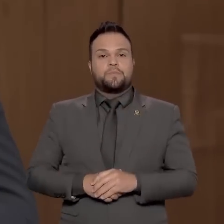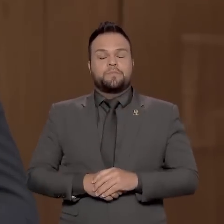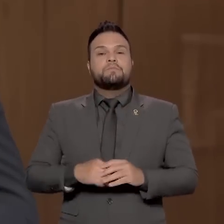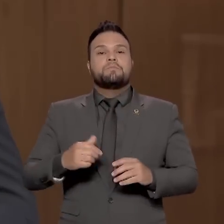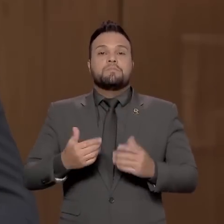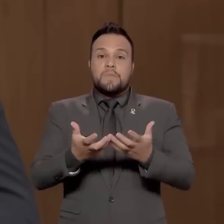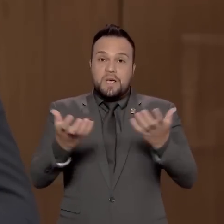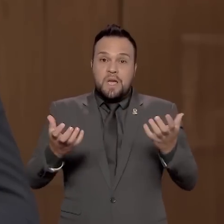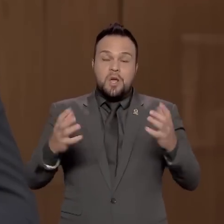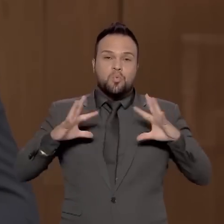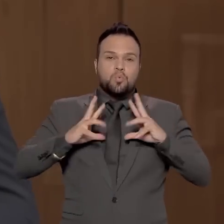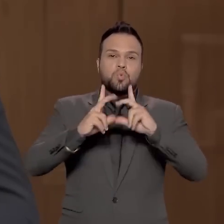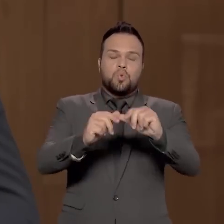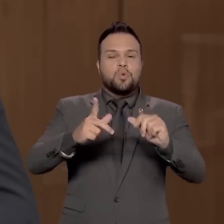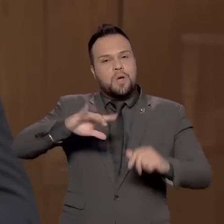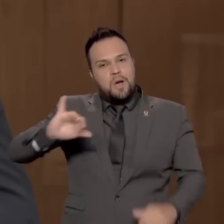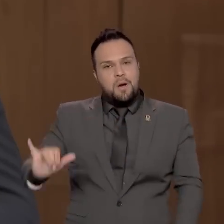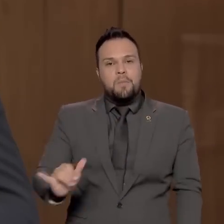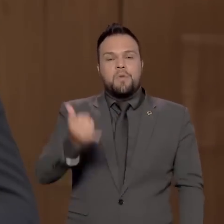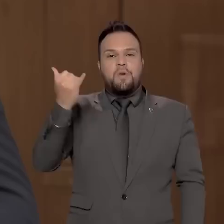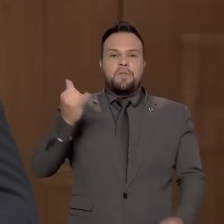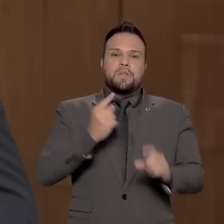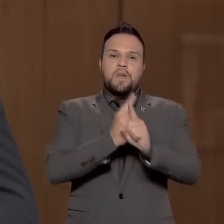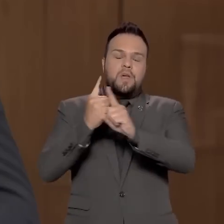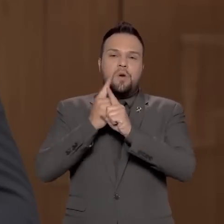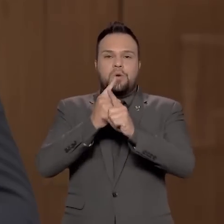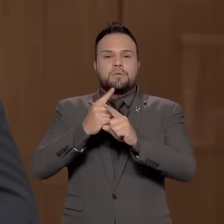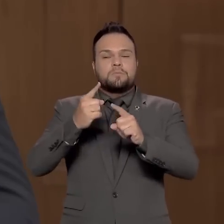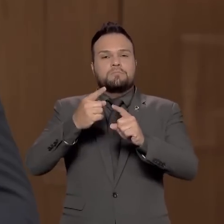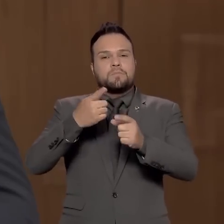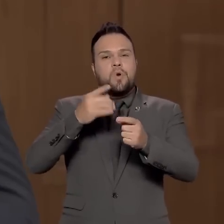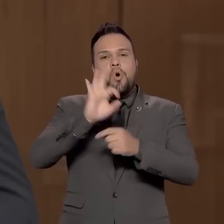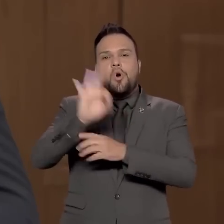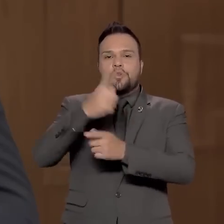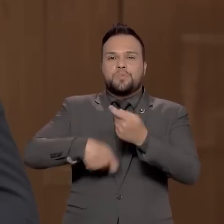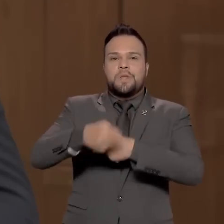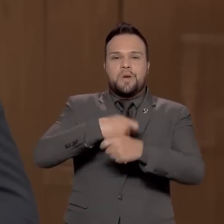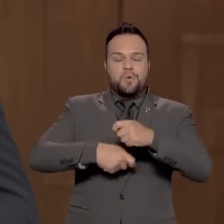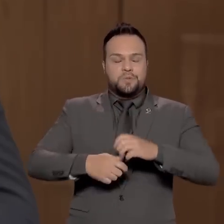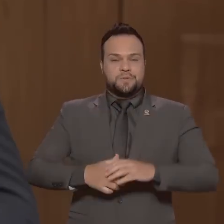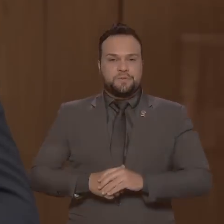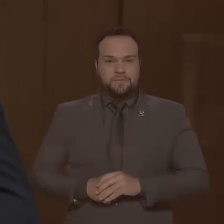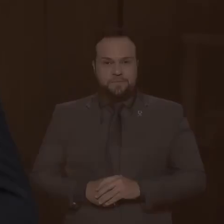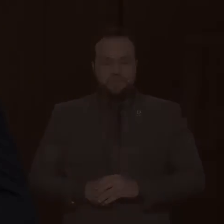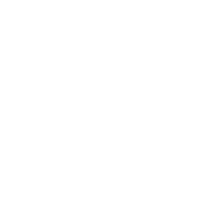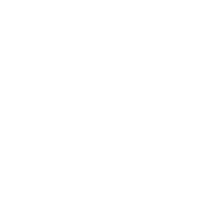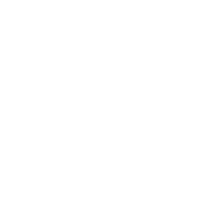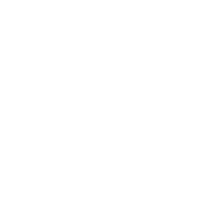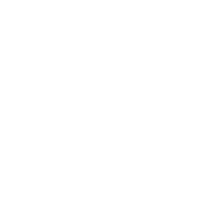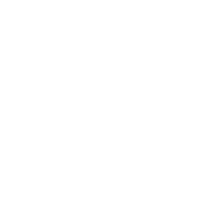juntos. Desejo a todos um proveitoso encontro e excelentes negócios.